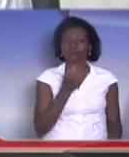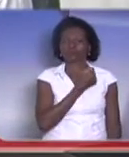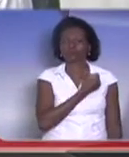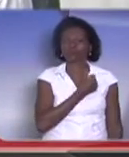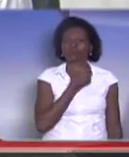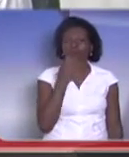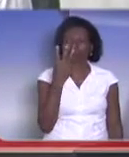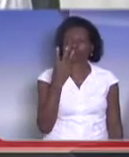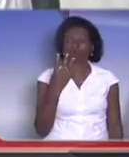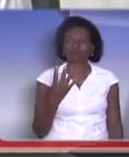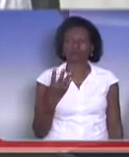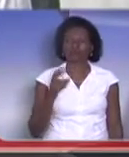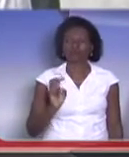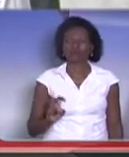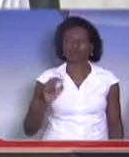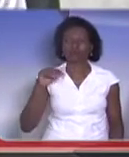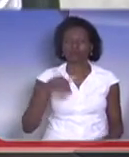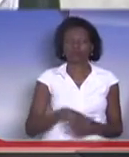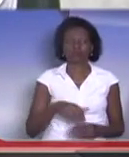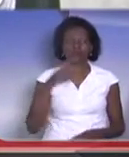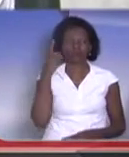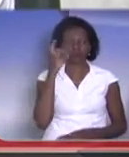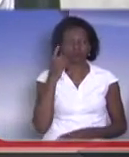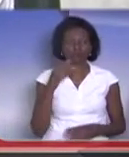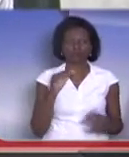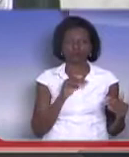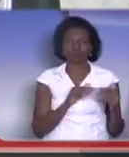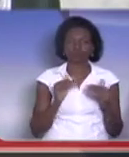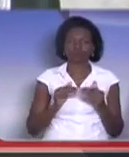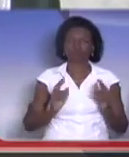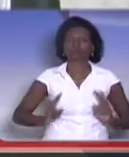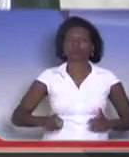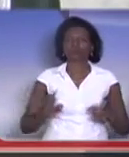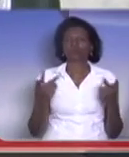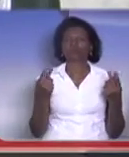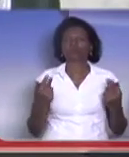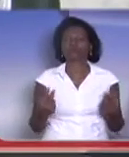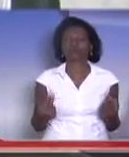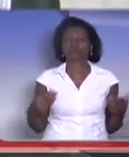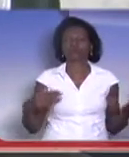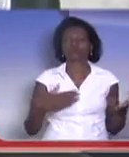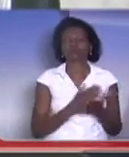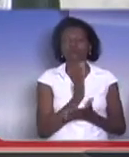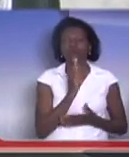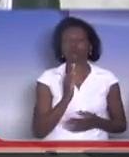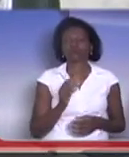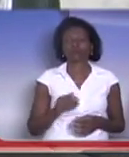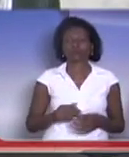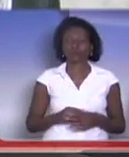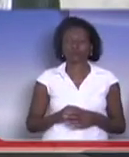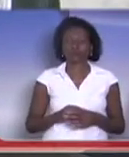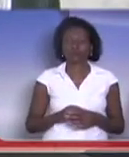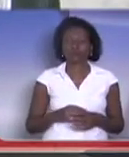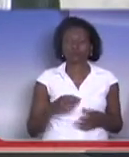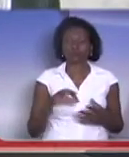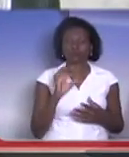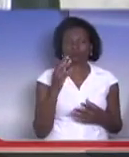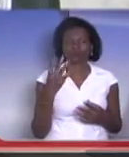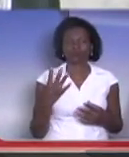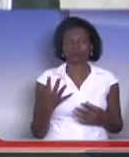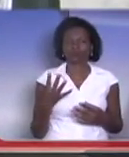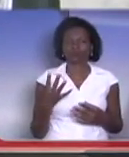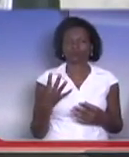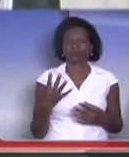5. Em votação. Senhoras e deputadas, senhores e deputados estiverem de acordo, queiram conservar-se como se encontram. Aprovada. Item número 4.